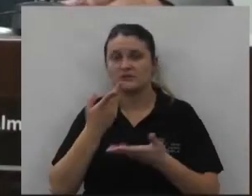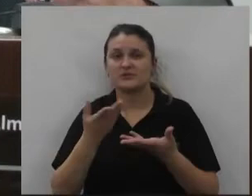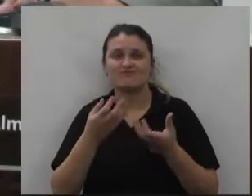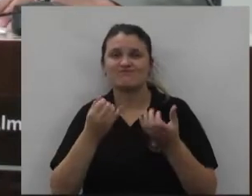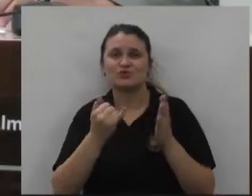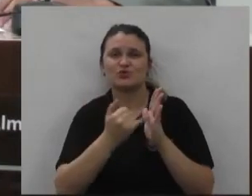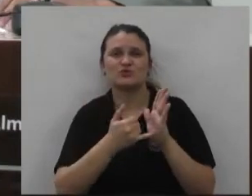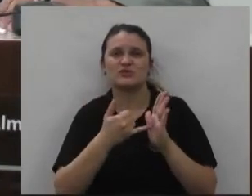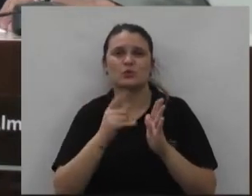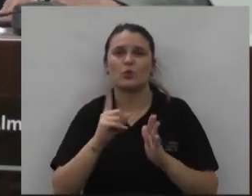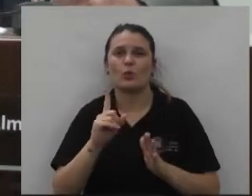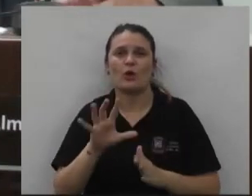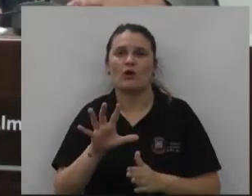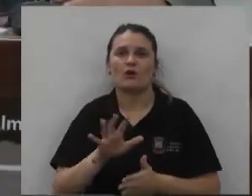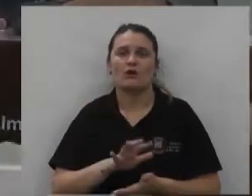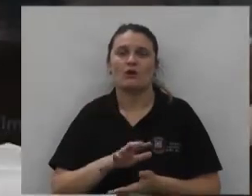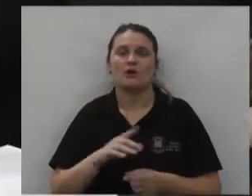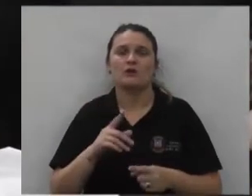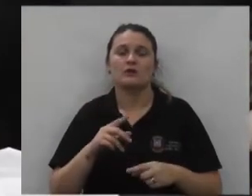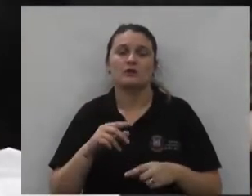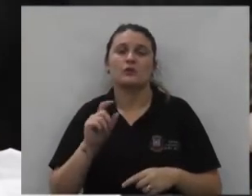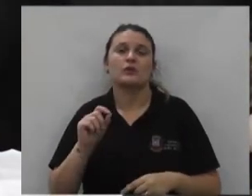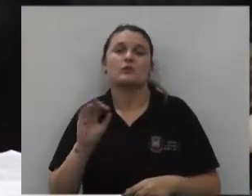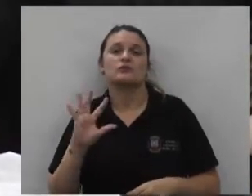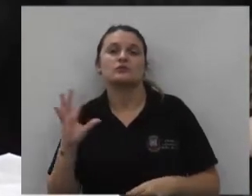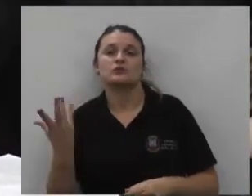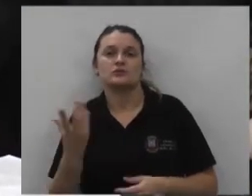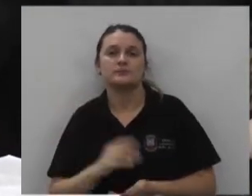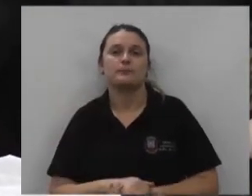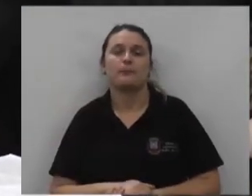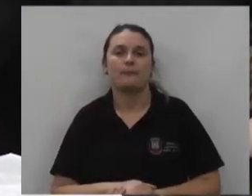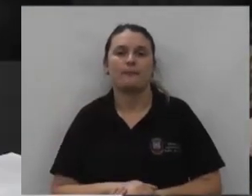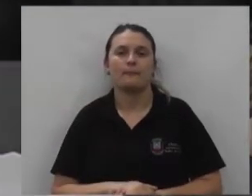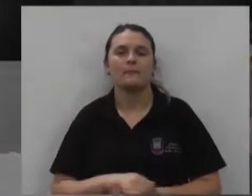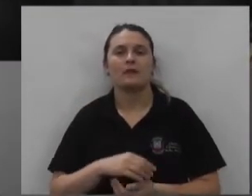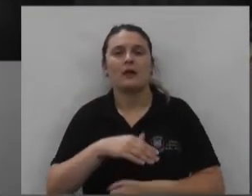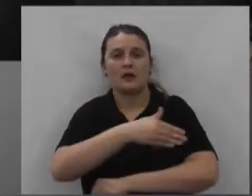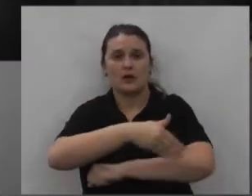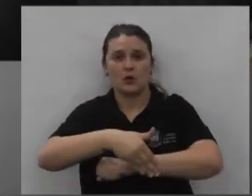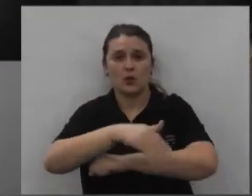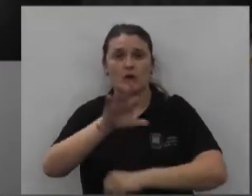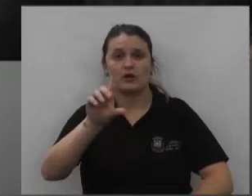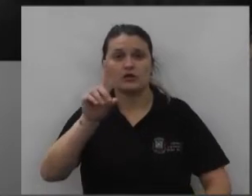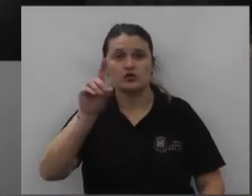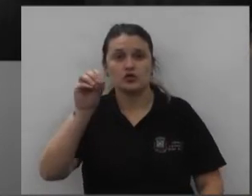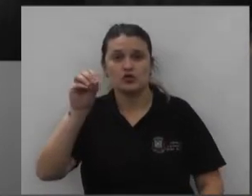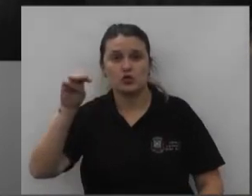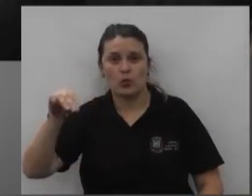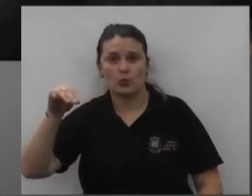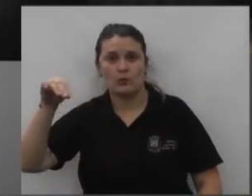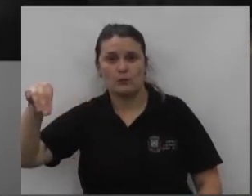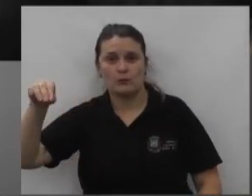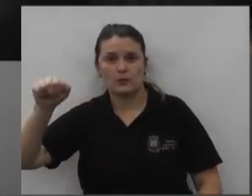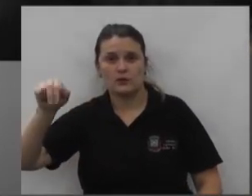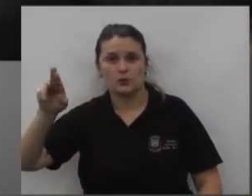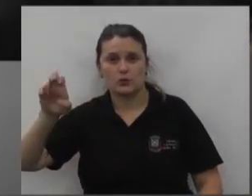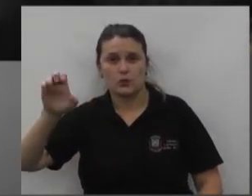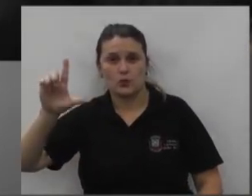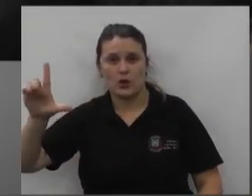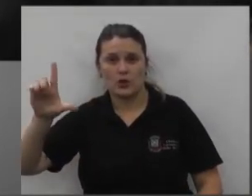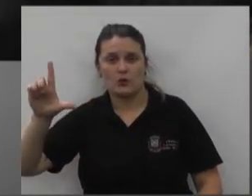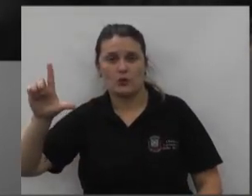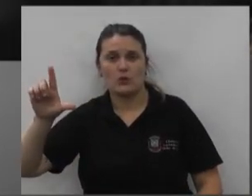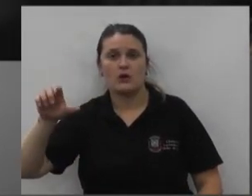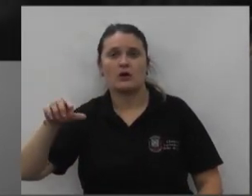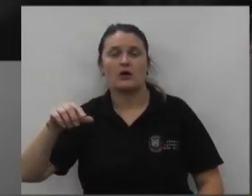justificativa não é bem essa vereador ali a seguinte a Dom Manuel Delbox ela seria asfaltada por uma